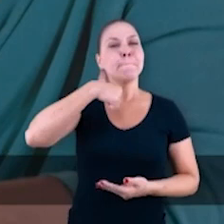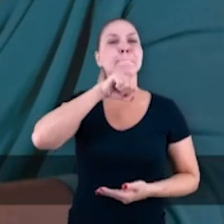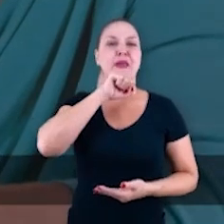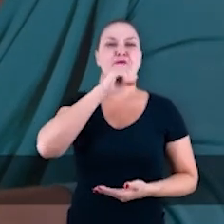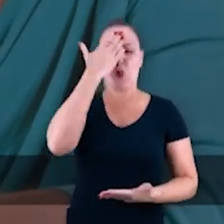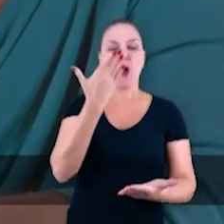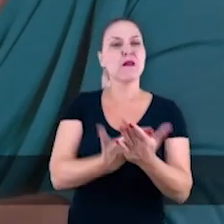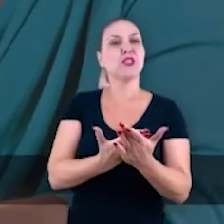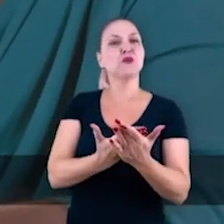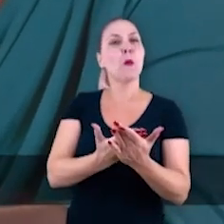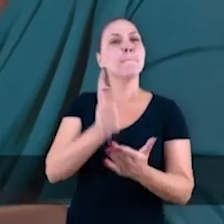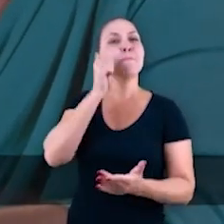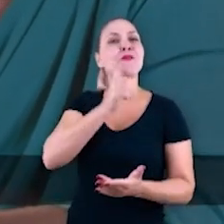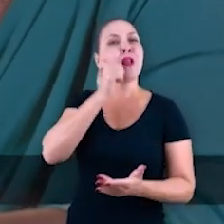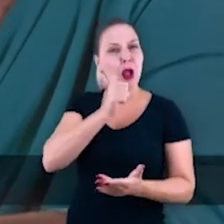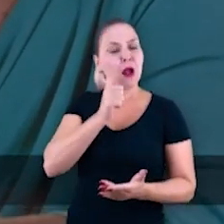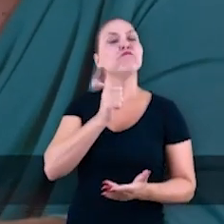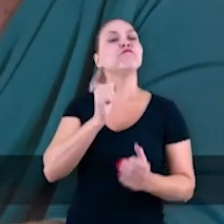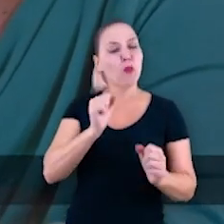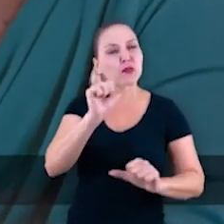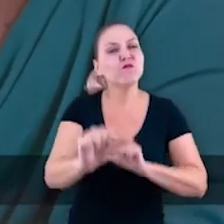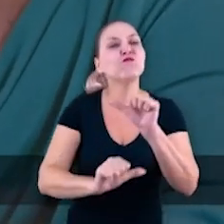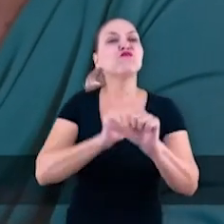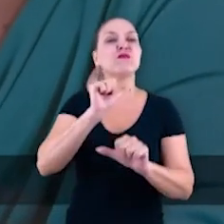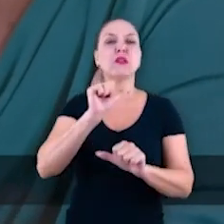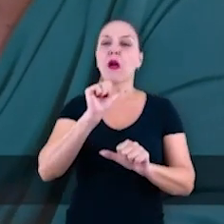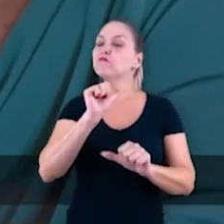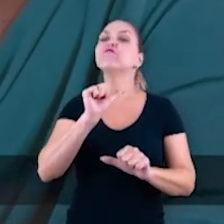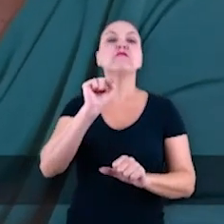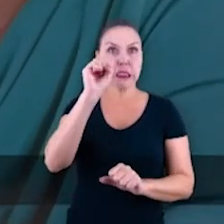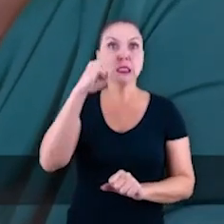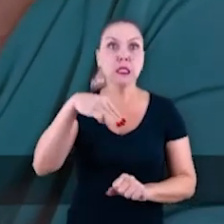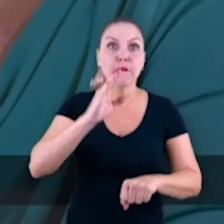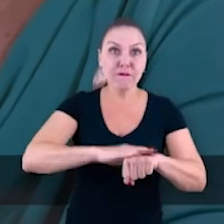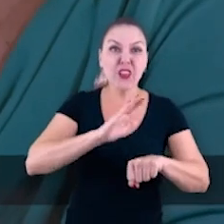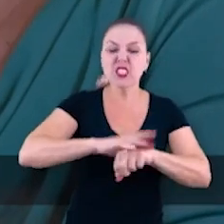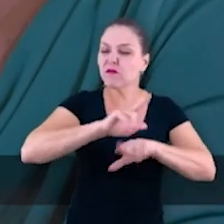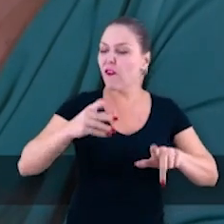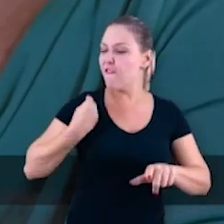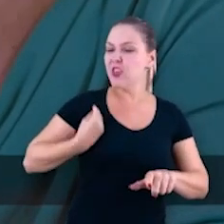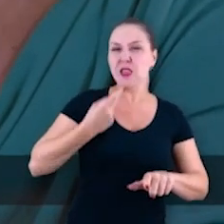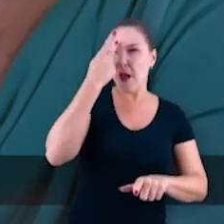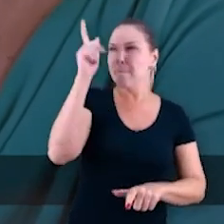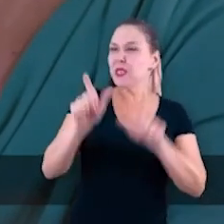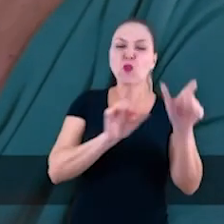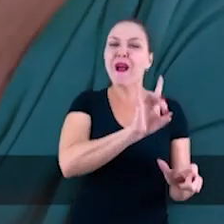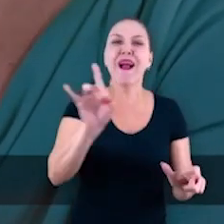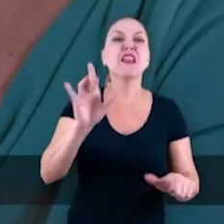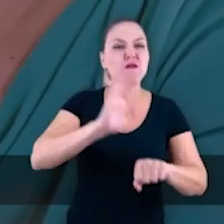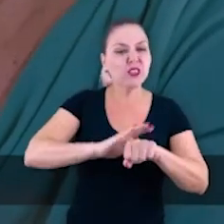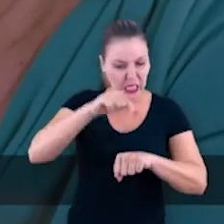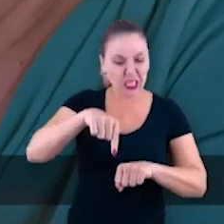Eu acredito que a mulher pode transformar, assim, o mundo. Eu acredito que a mulher pode fazer diferença,